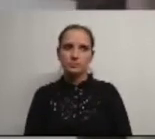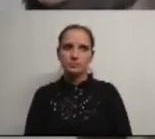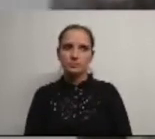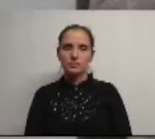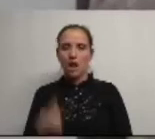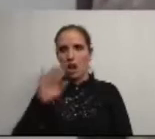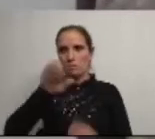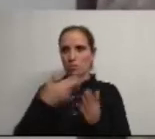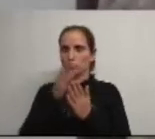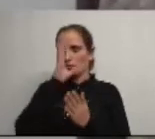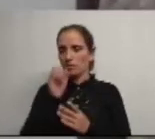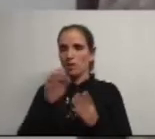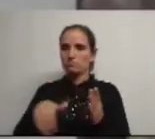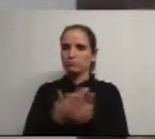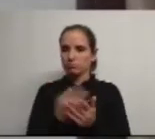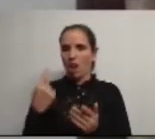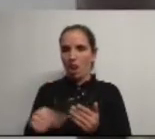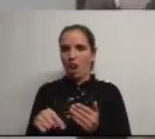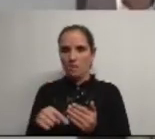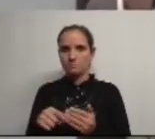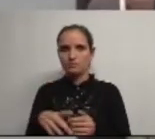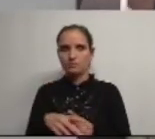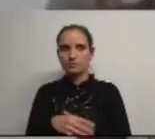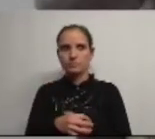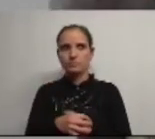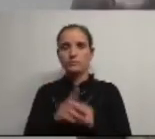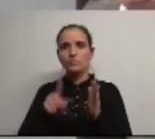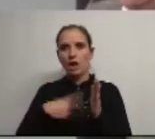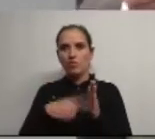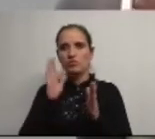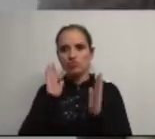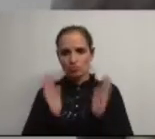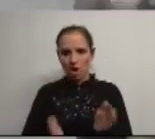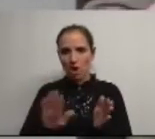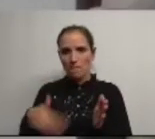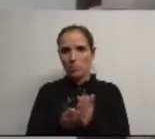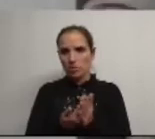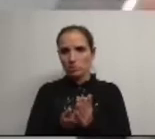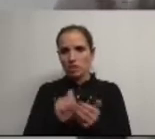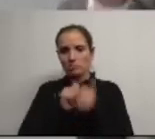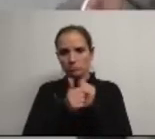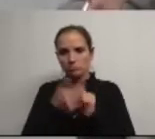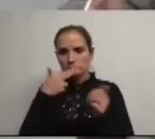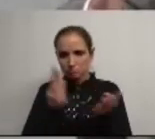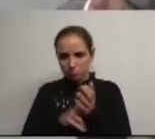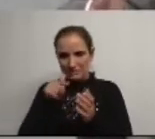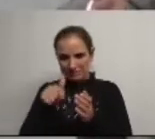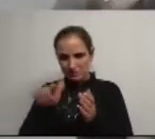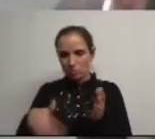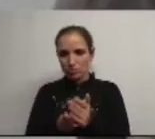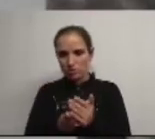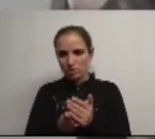há uma proposta do governo em cima da mesa Águeda já propôs alterações concretas a essa proposta